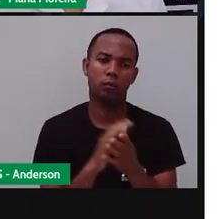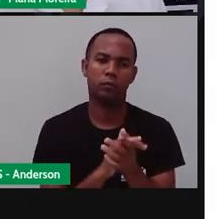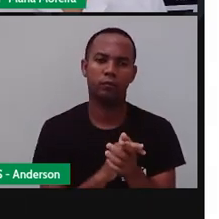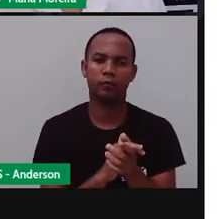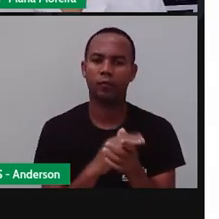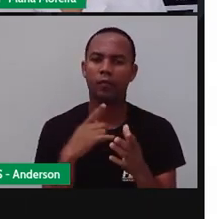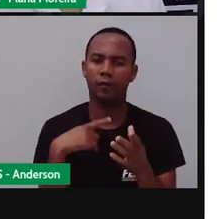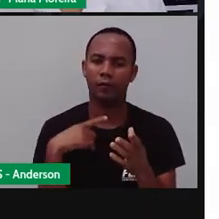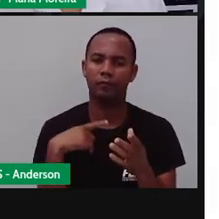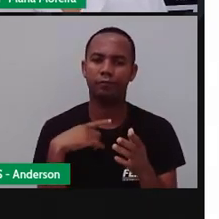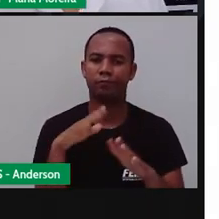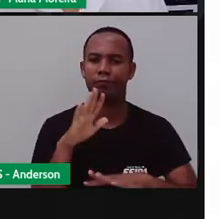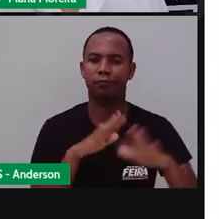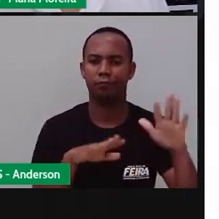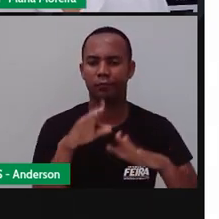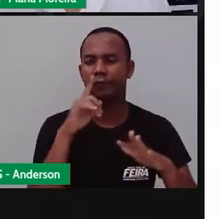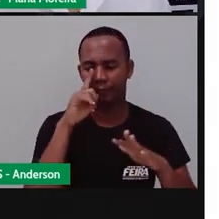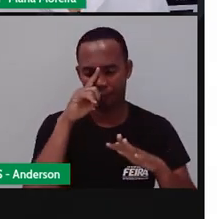né? Anderson?